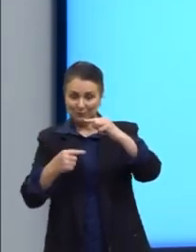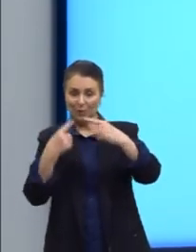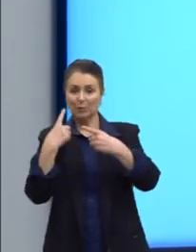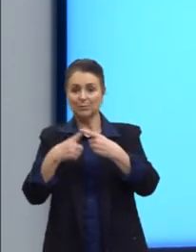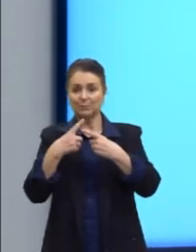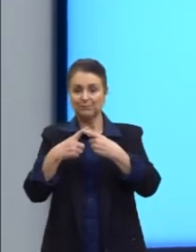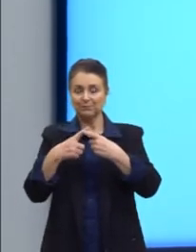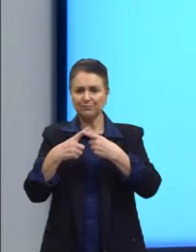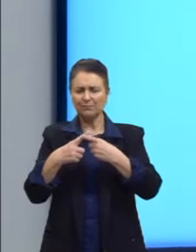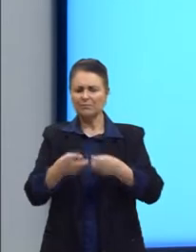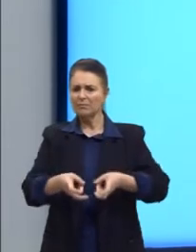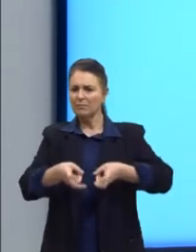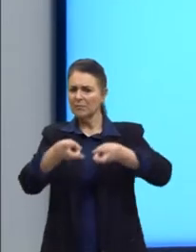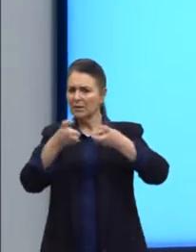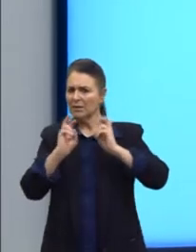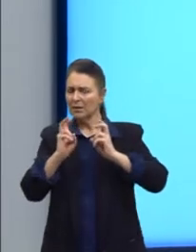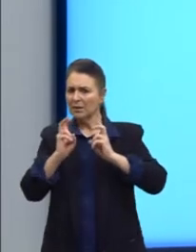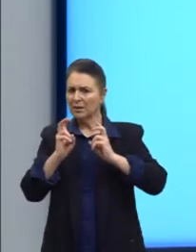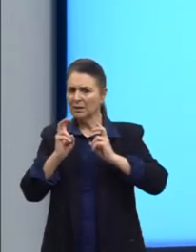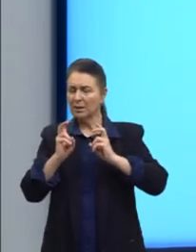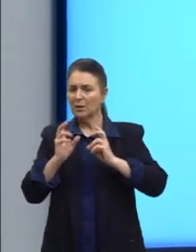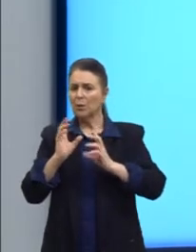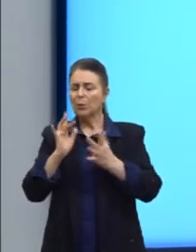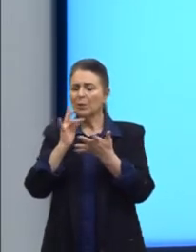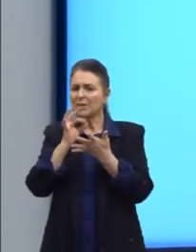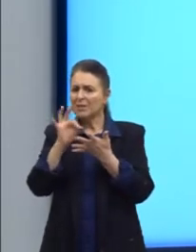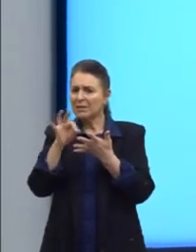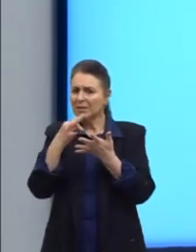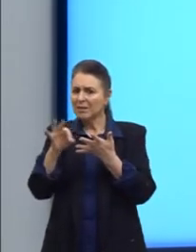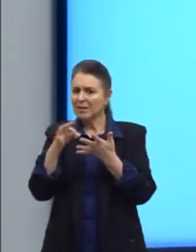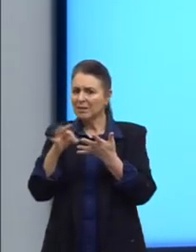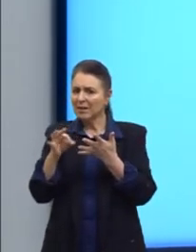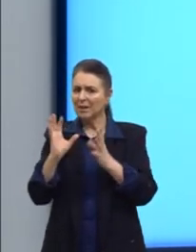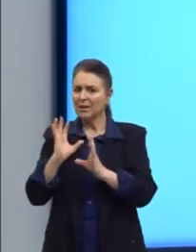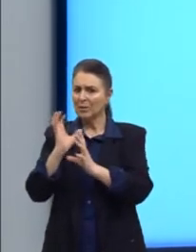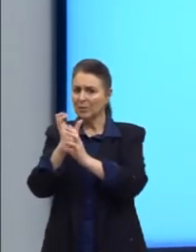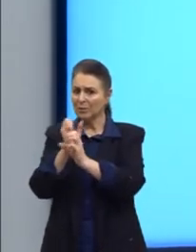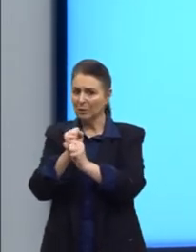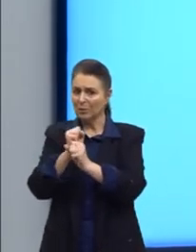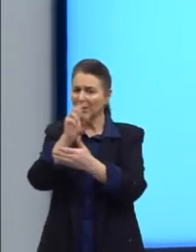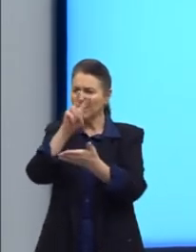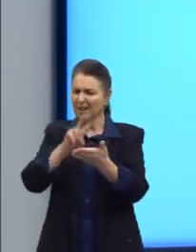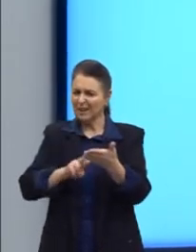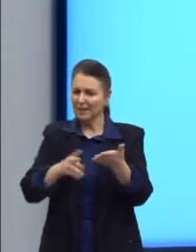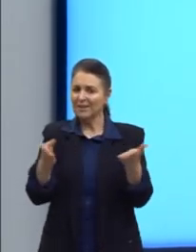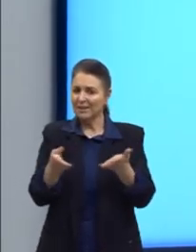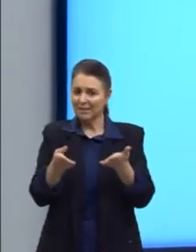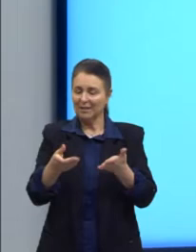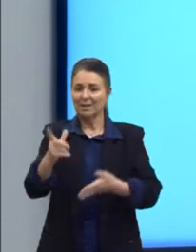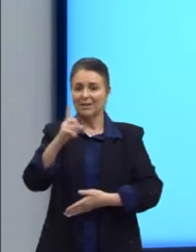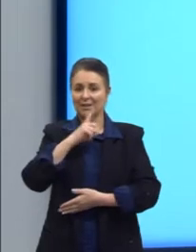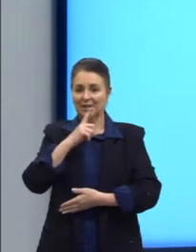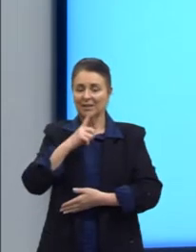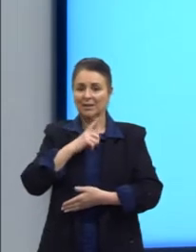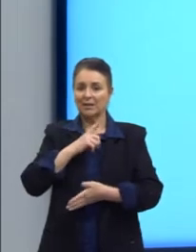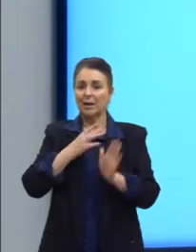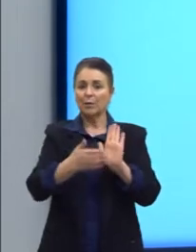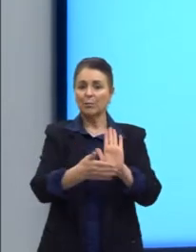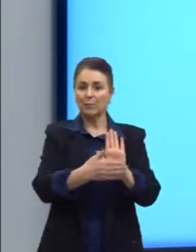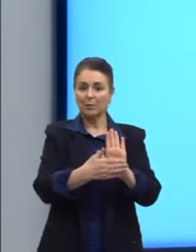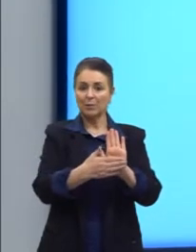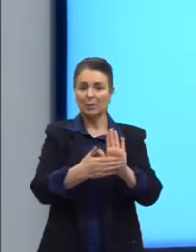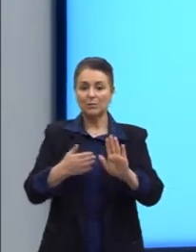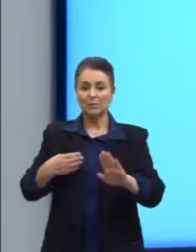seguinte, para a gente perceber cada detalhe dessa conclusão, acompanhando agora pela leitura. Nós temos proposta de